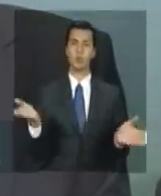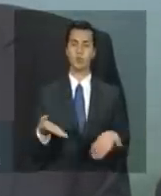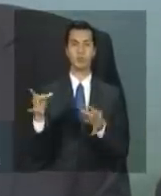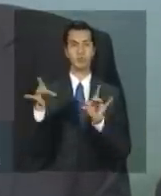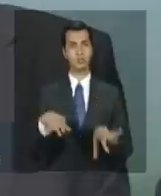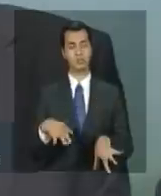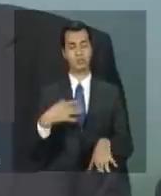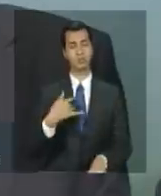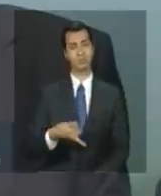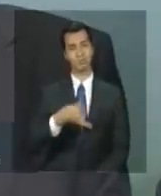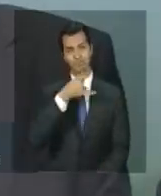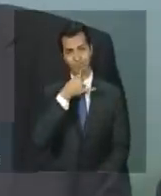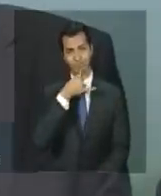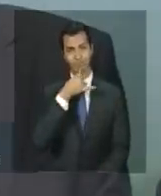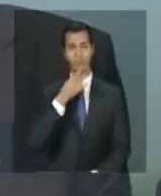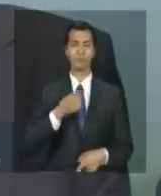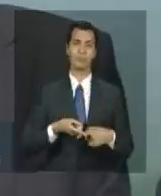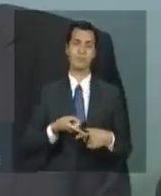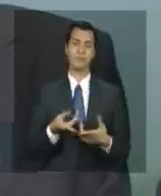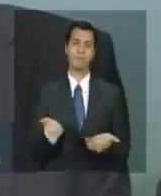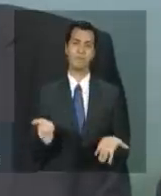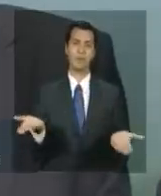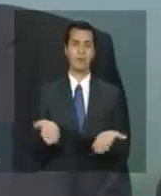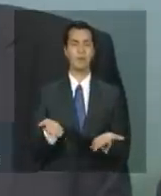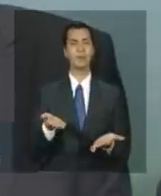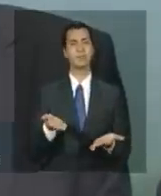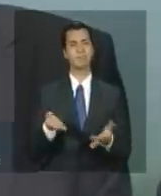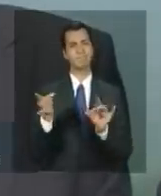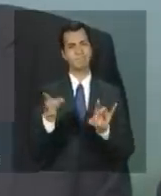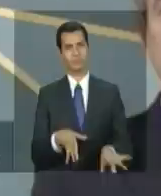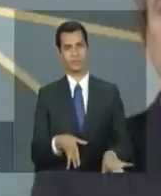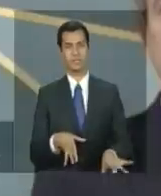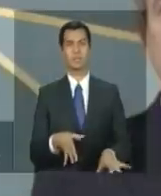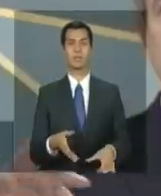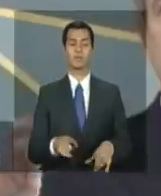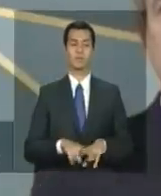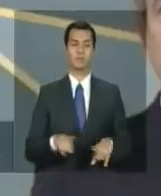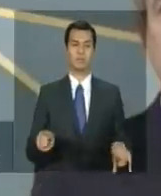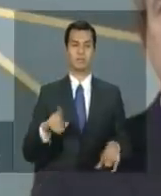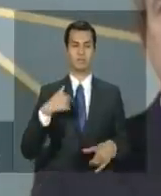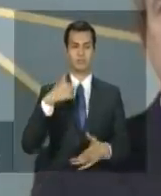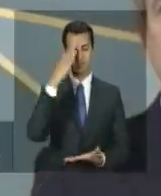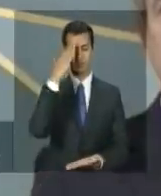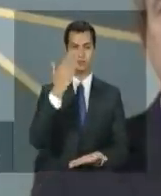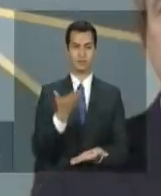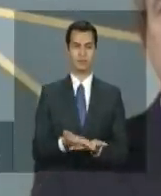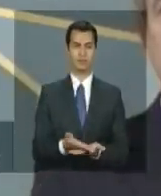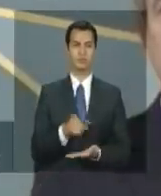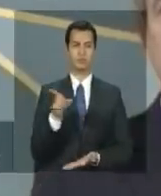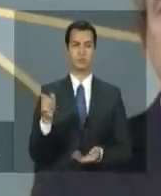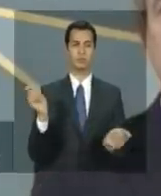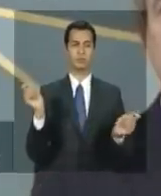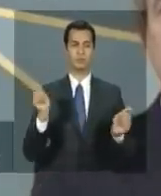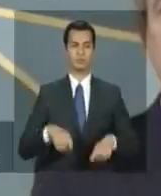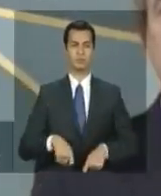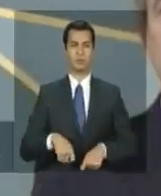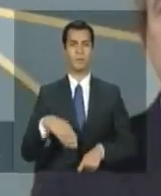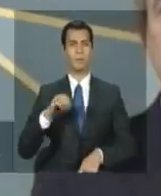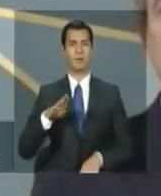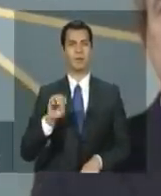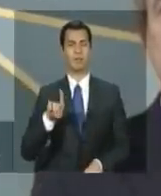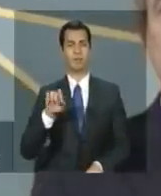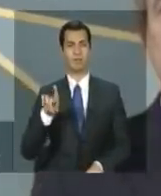muito não poder contar com ele mas tenho certeza que ele pode saber que o Heloísio